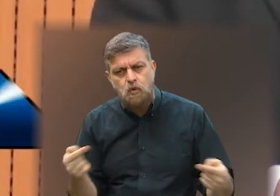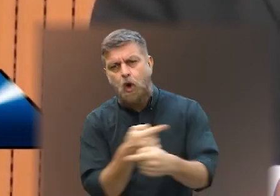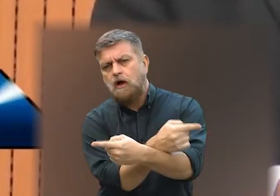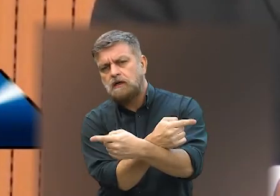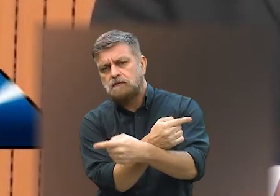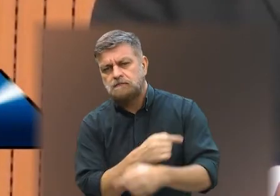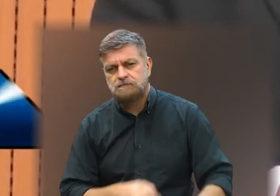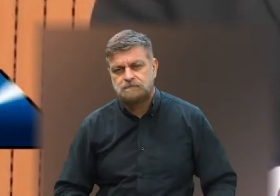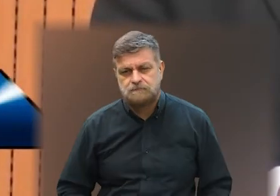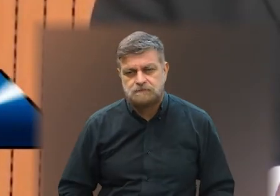o racismo.